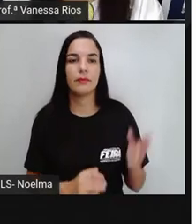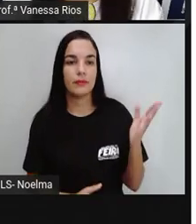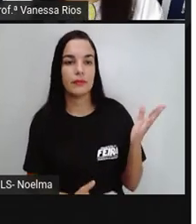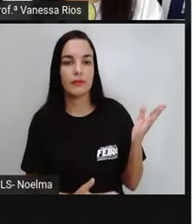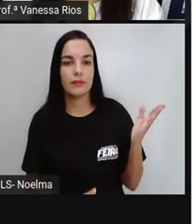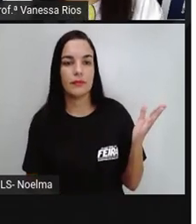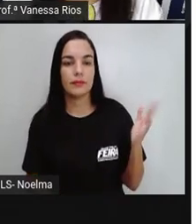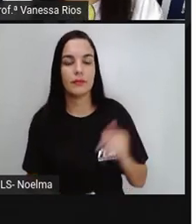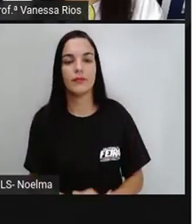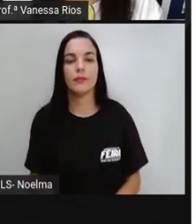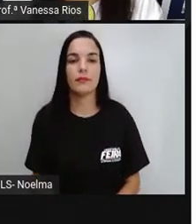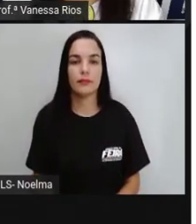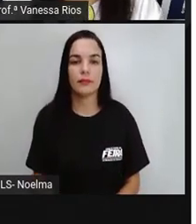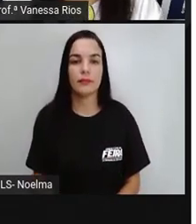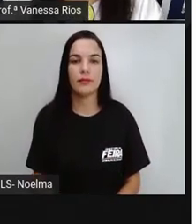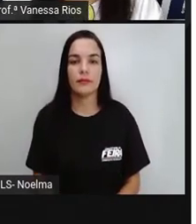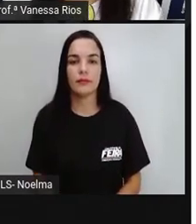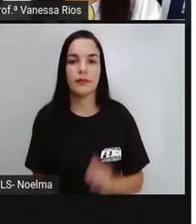Energético.